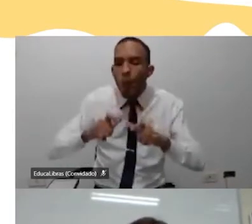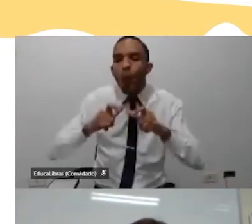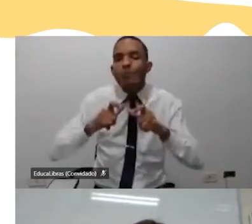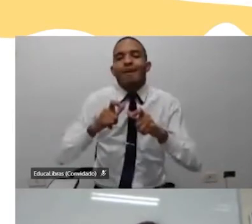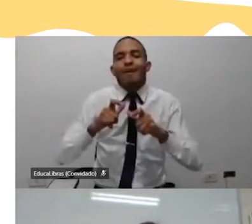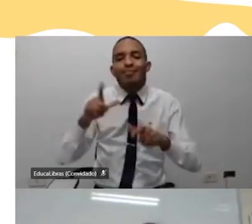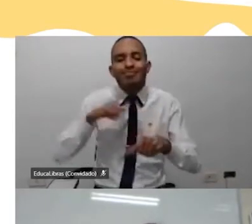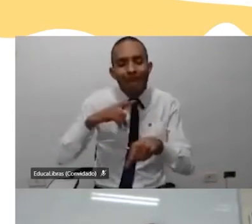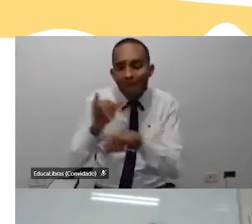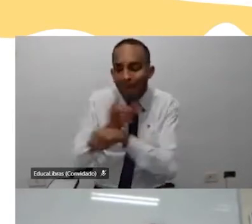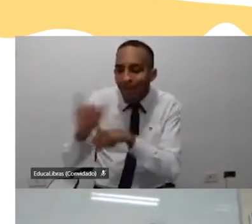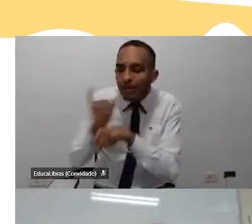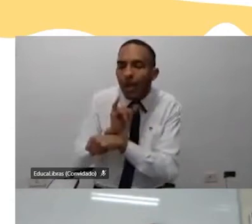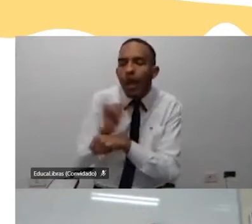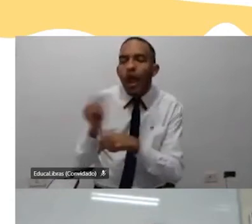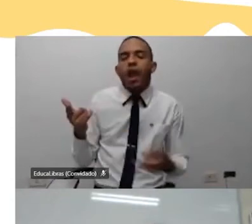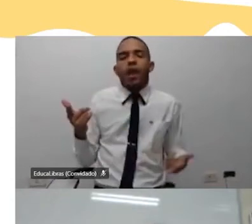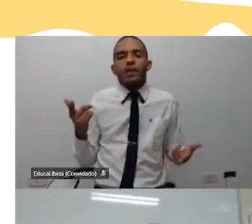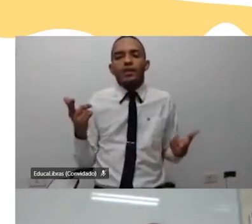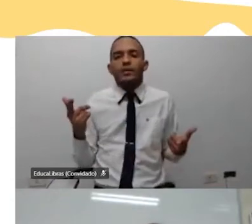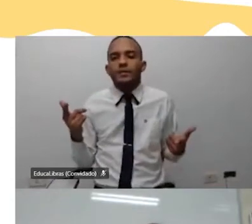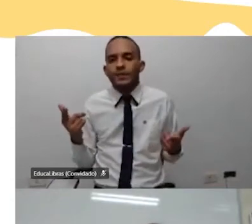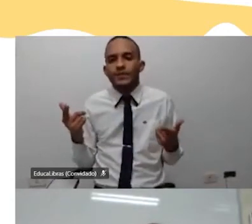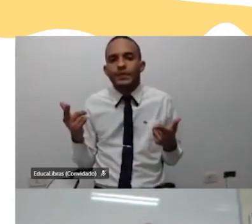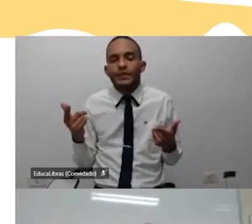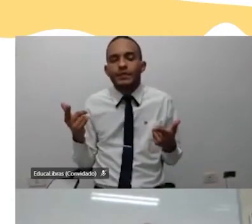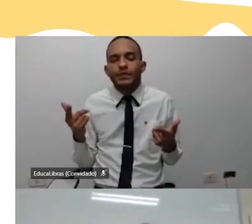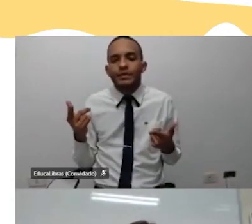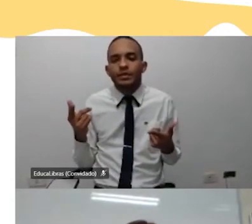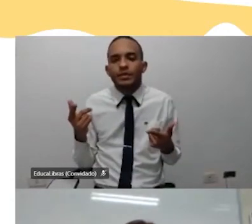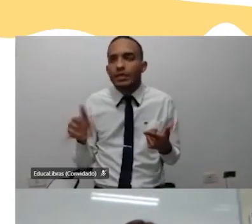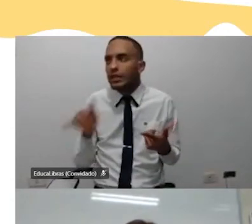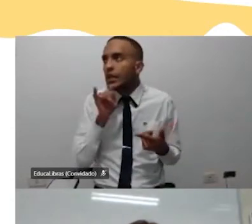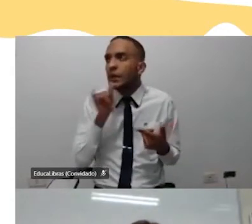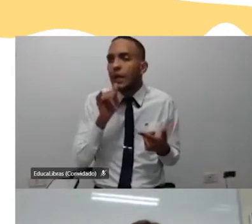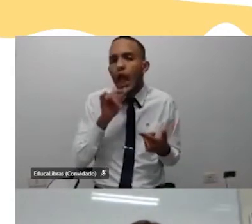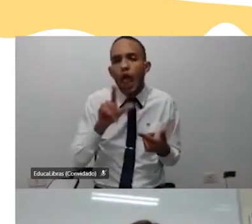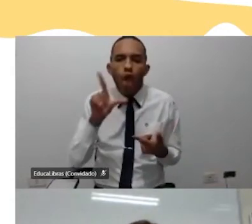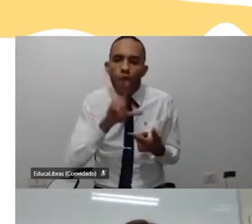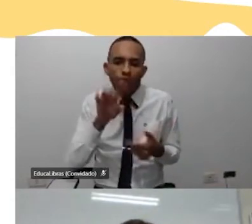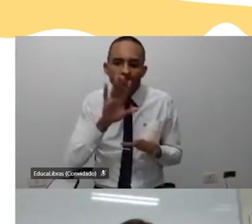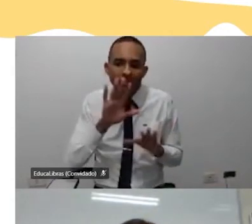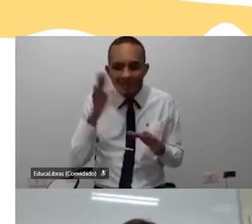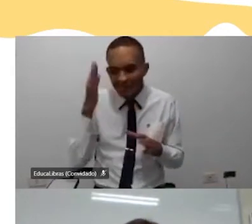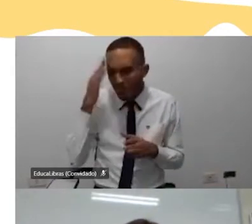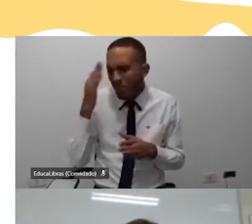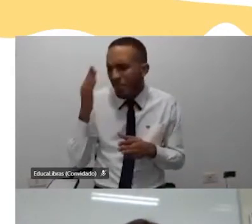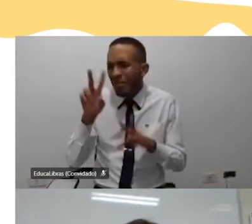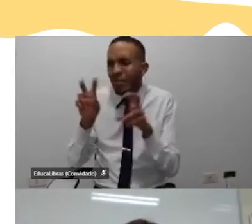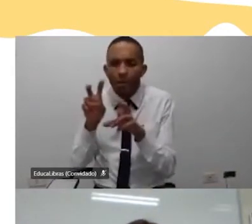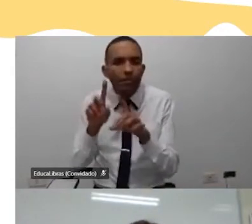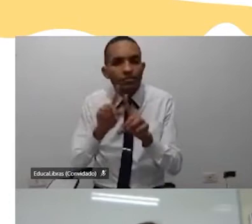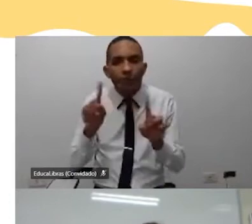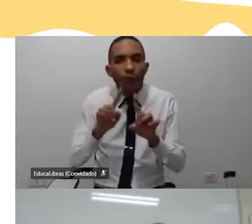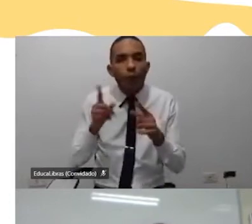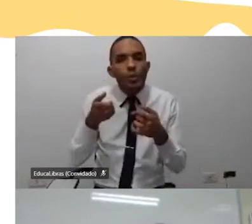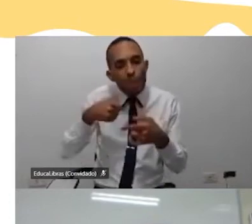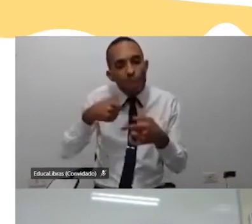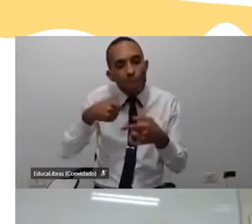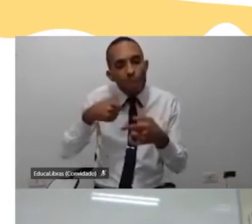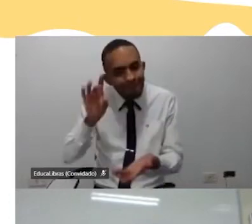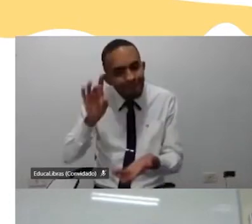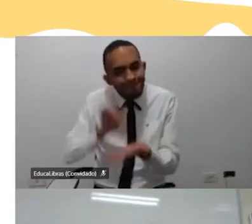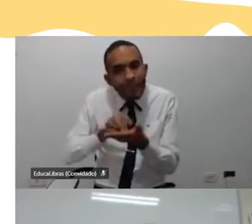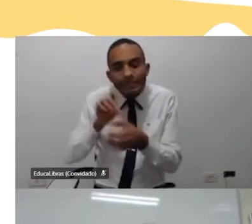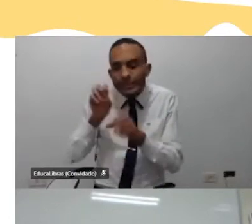traga as ferramentas, que a gente não ache que é óbvio eles já saberem aquilo, mas que a gente de